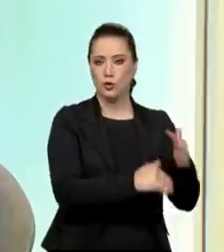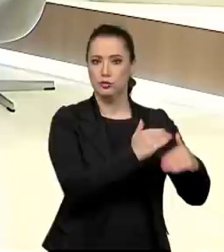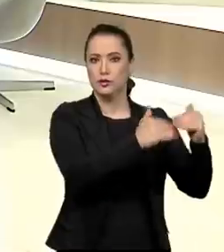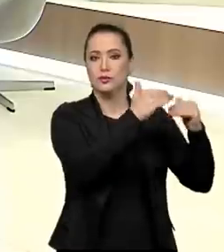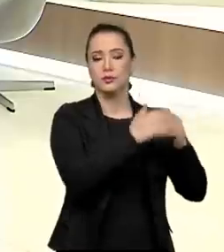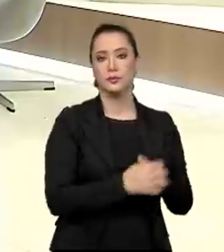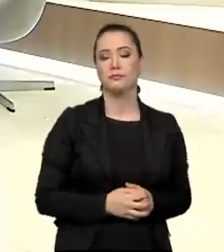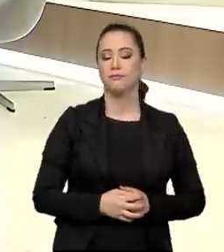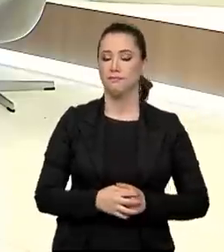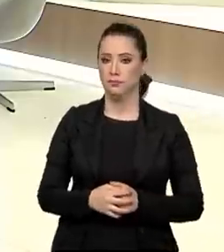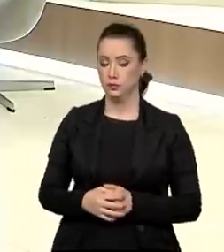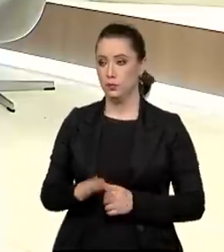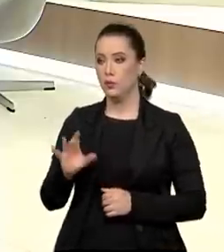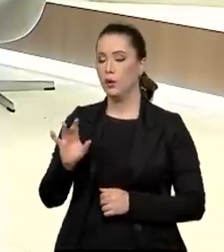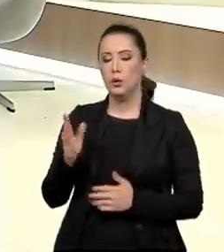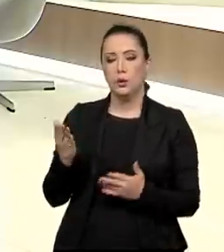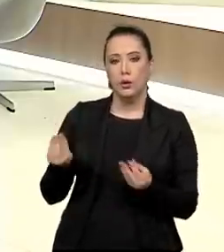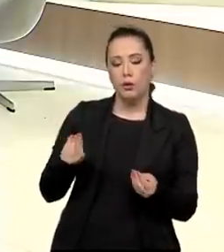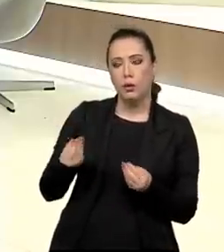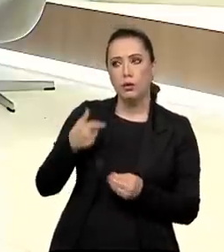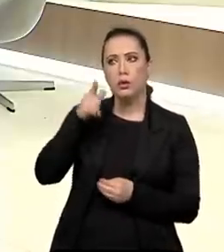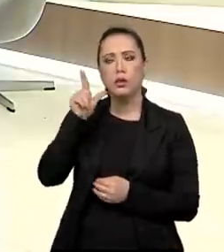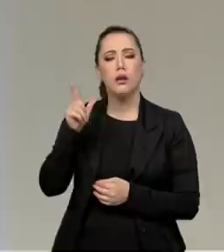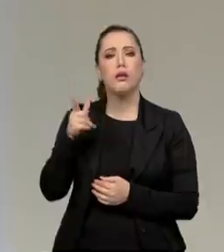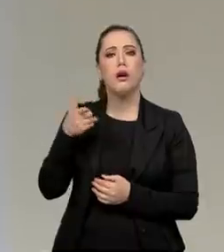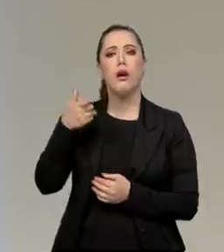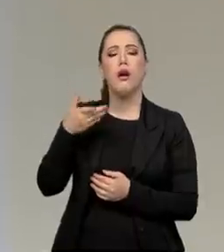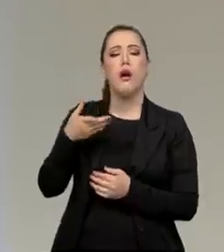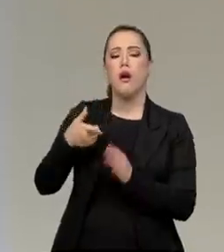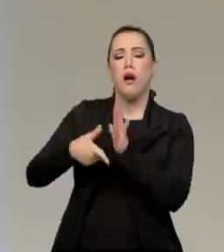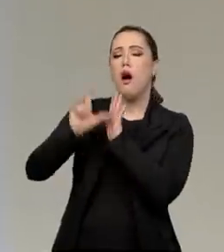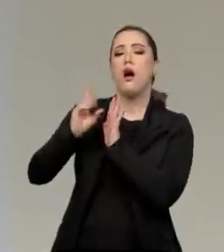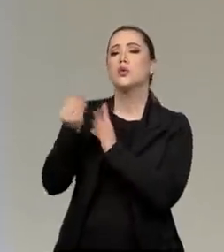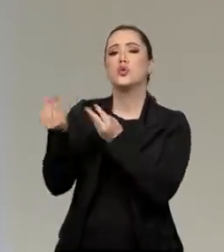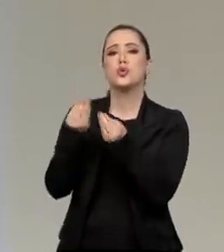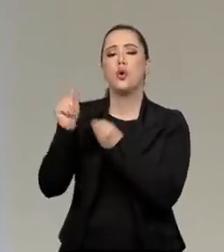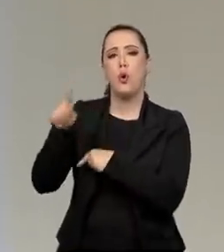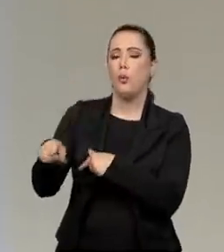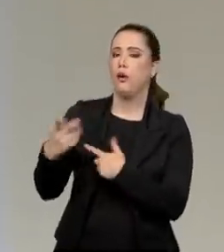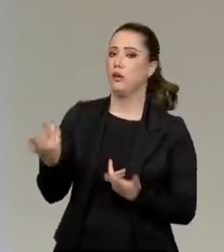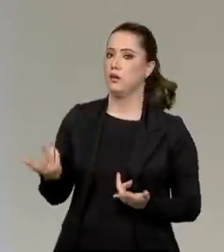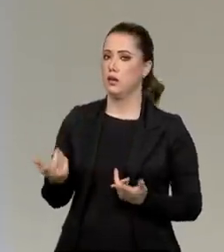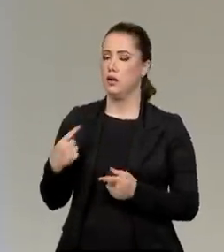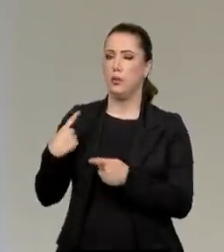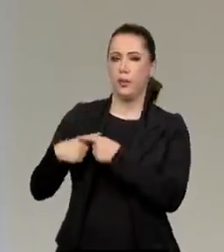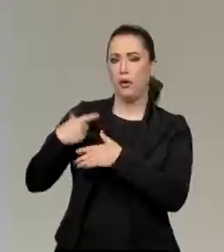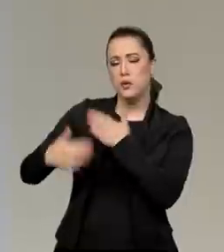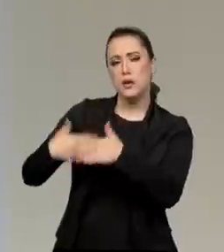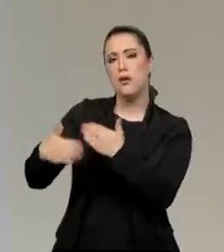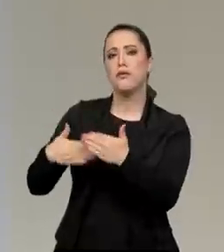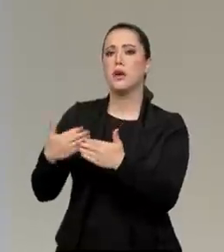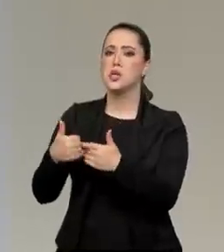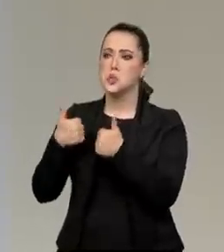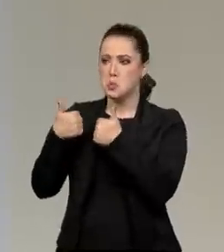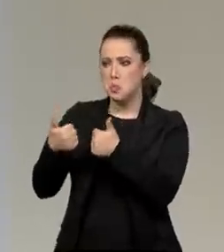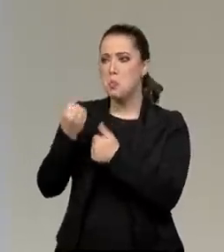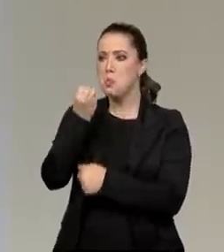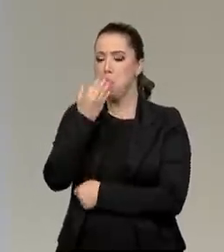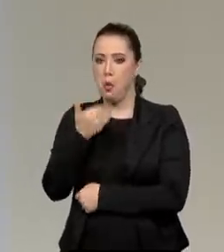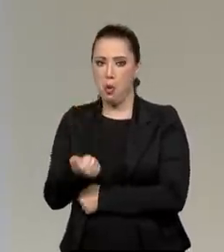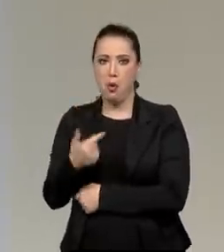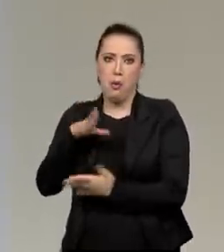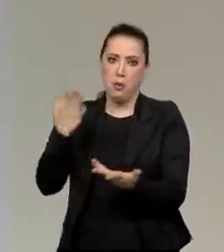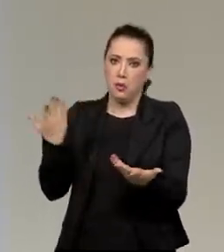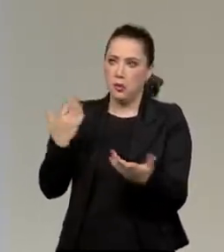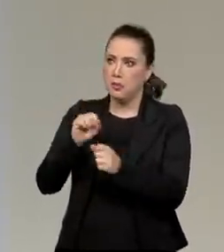Adolescente. Só para a gente entender como era antes, secretário, para a gente poder entender quais foram os avanços. Isso tudo que o senhor falou é positivo e me parece até que seria